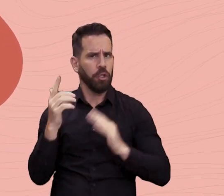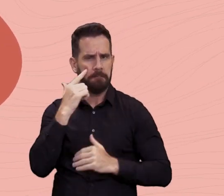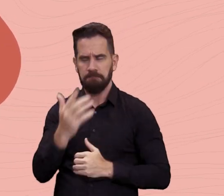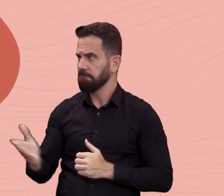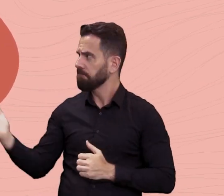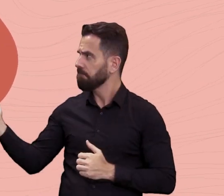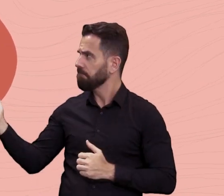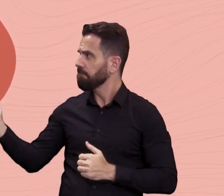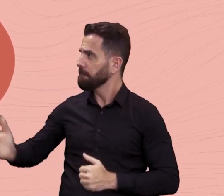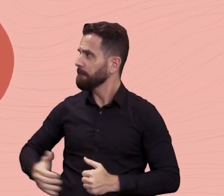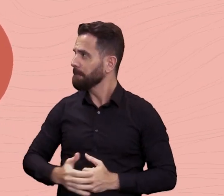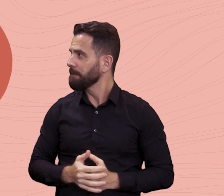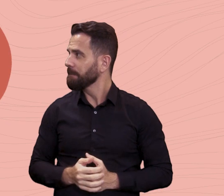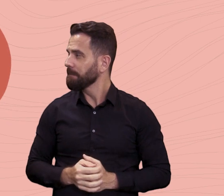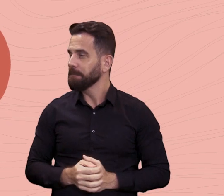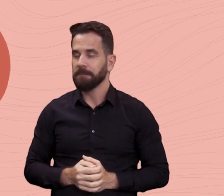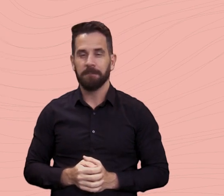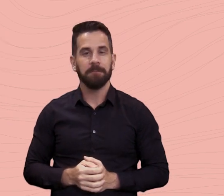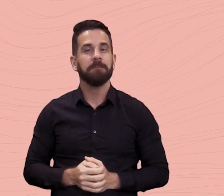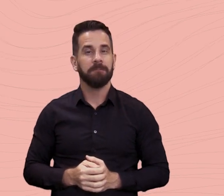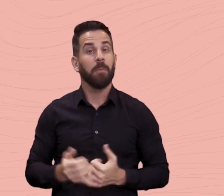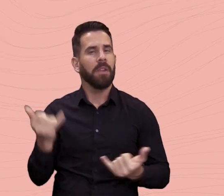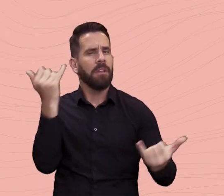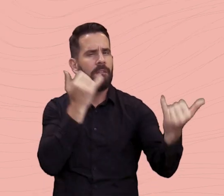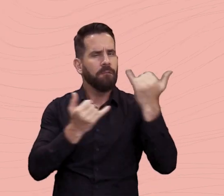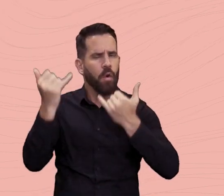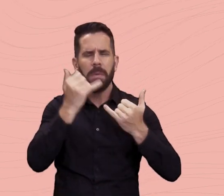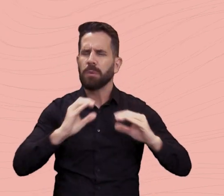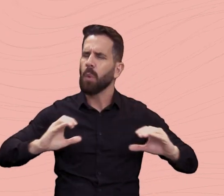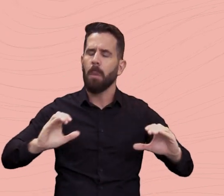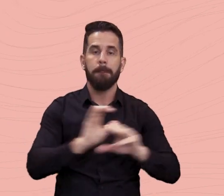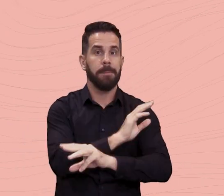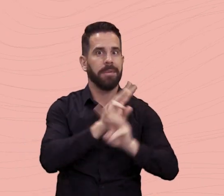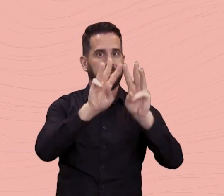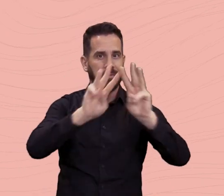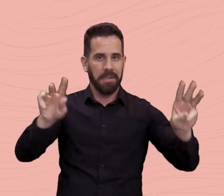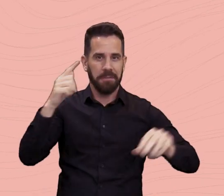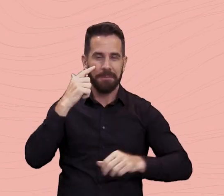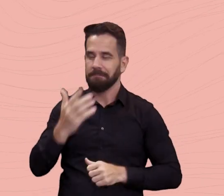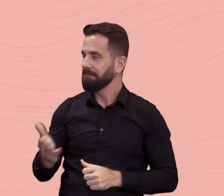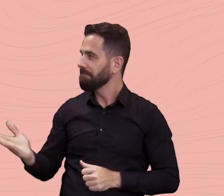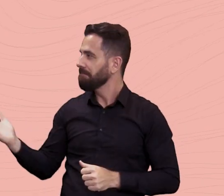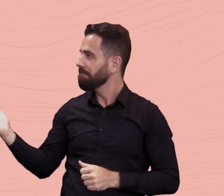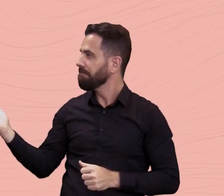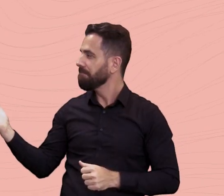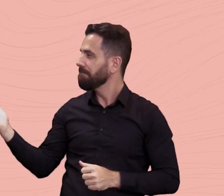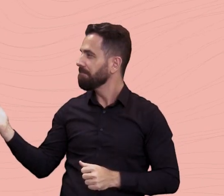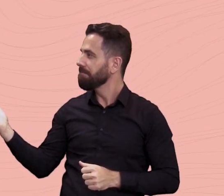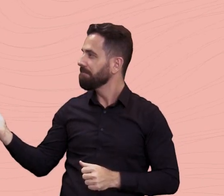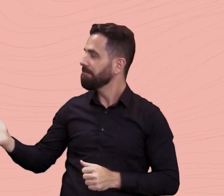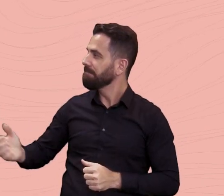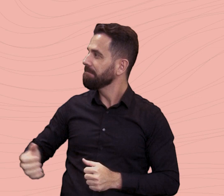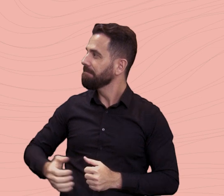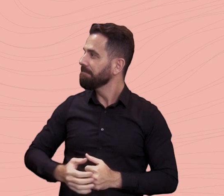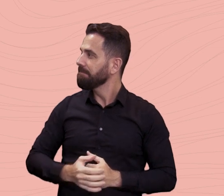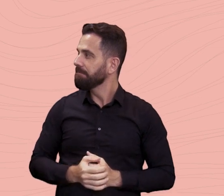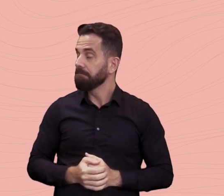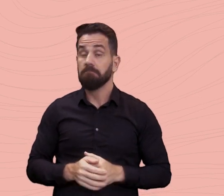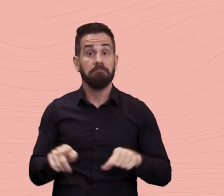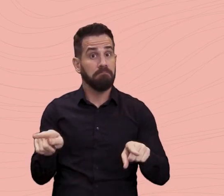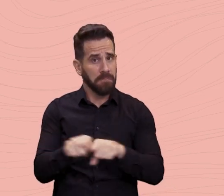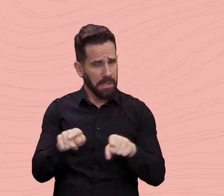20 de maio e 10 de junho. Mais informações no site tvufg.org.br